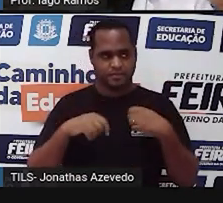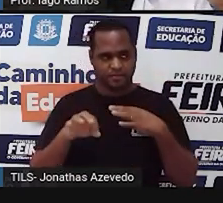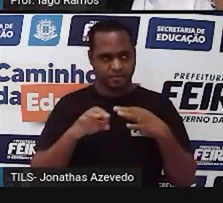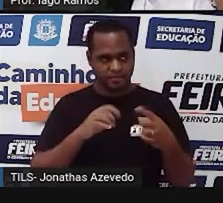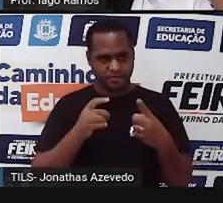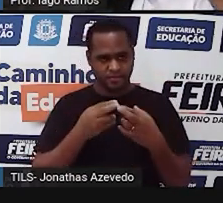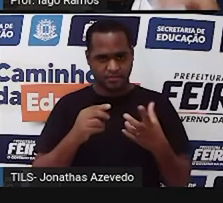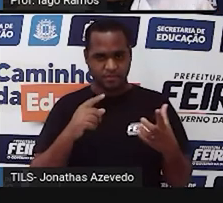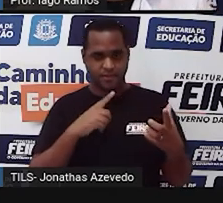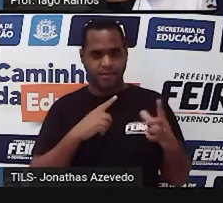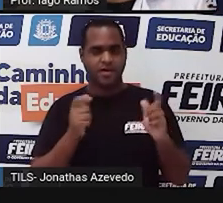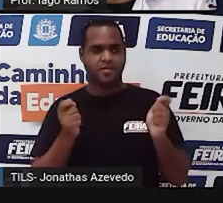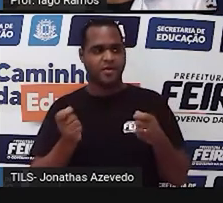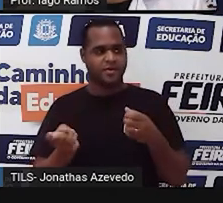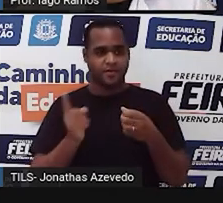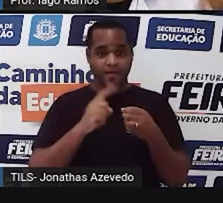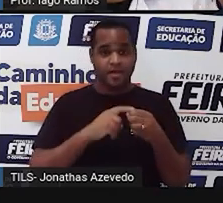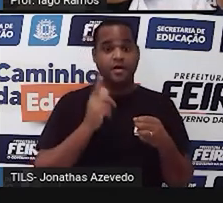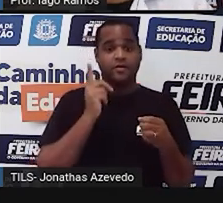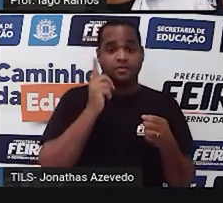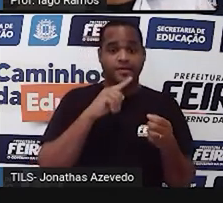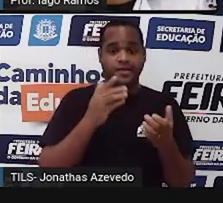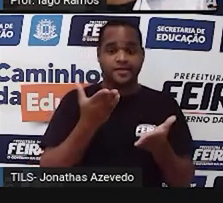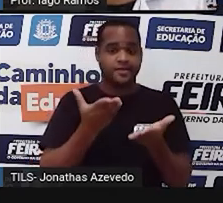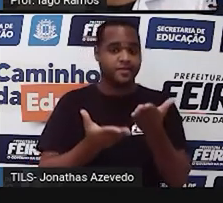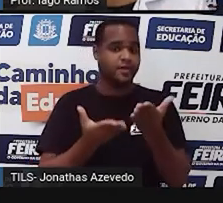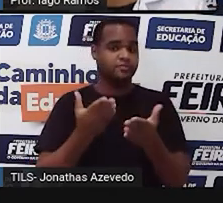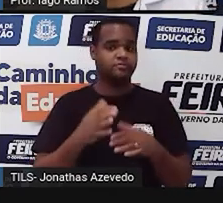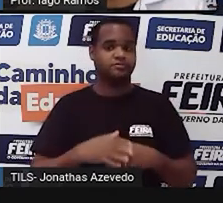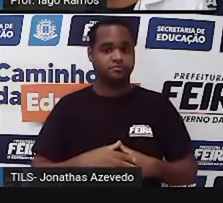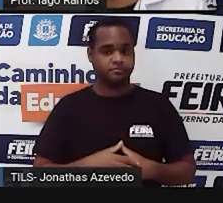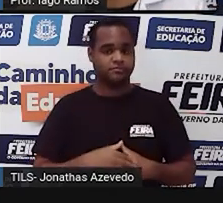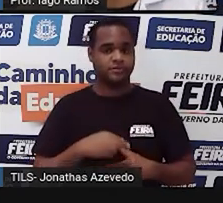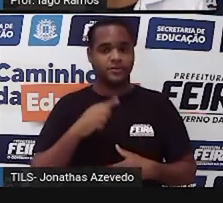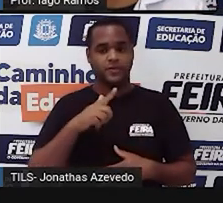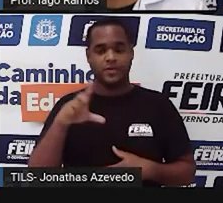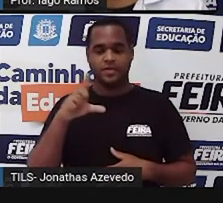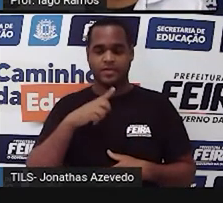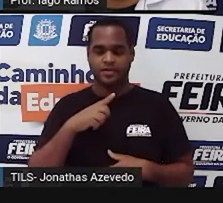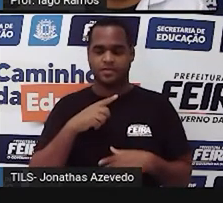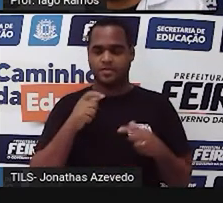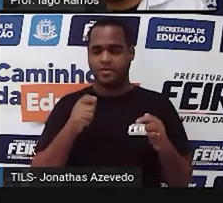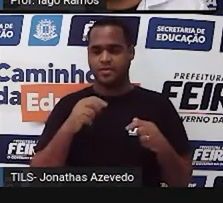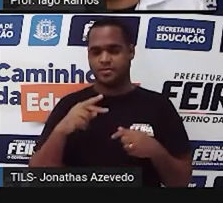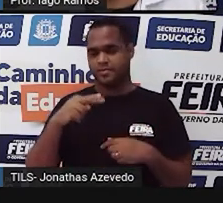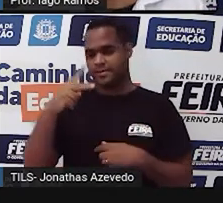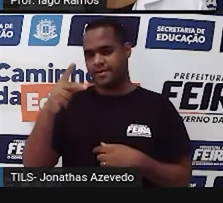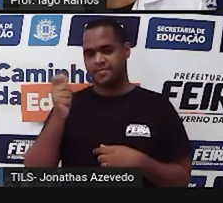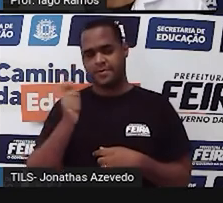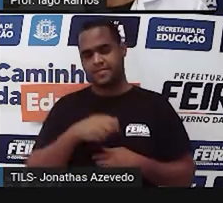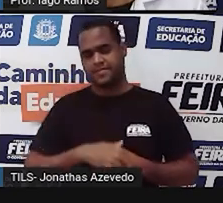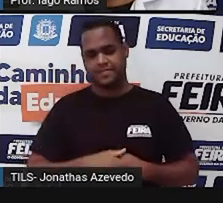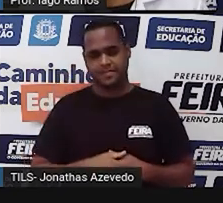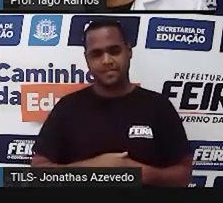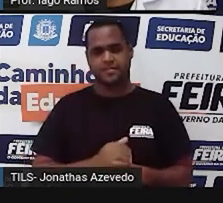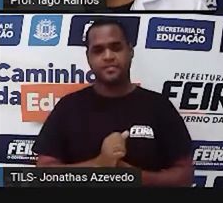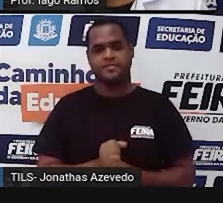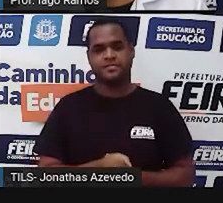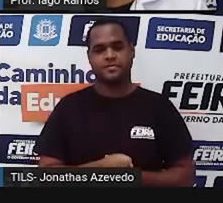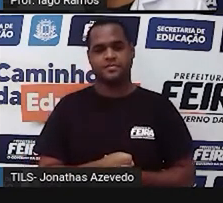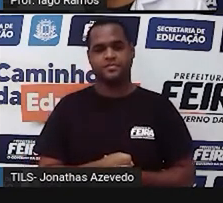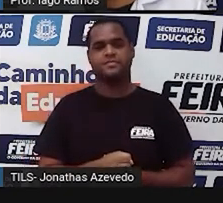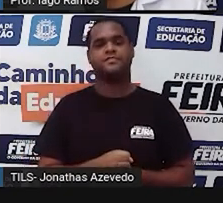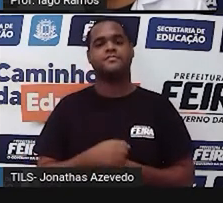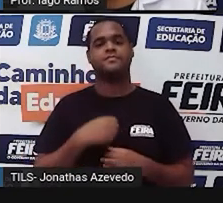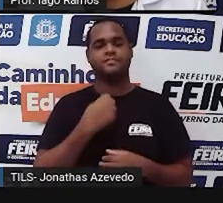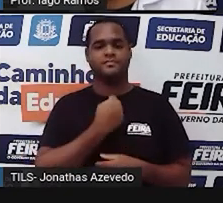poder voltar a equilibrar. Então, do outro lado vai ter que duplicar também. Passo 4.